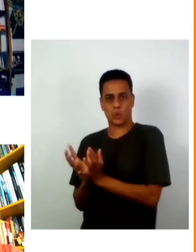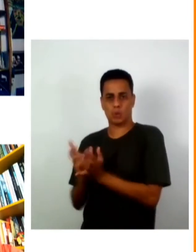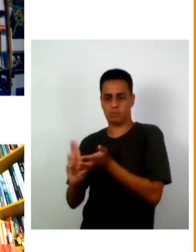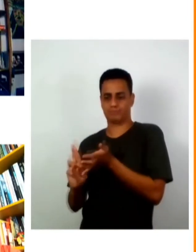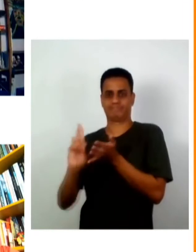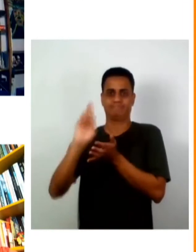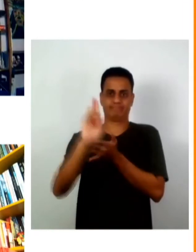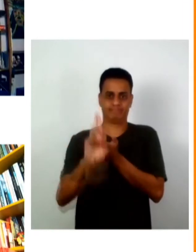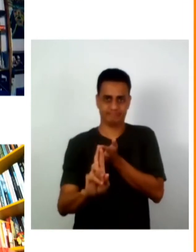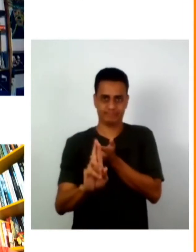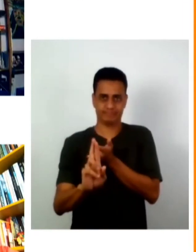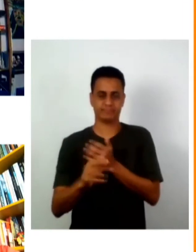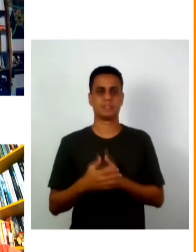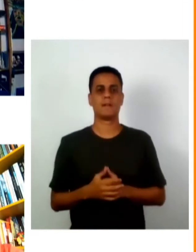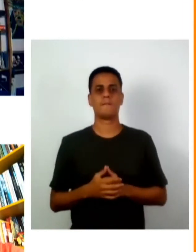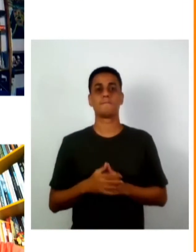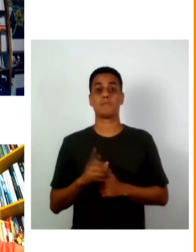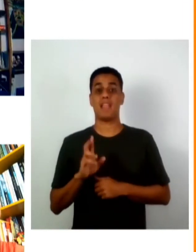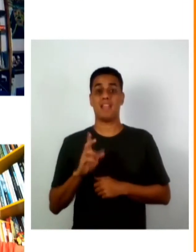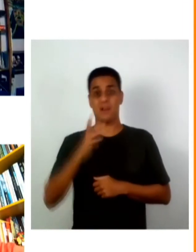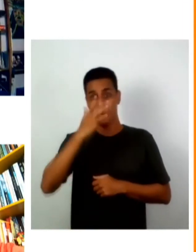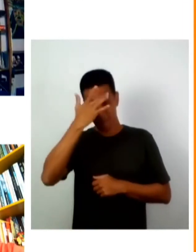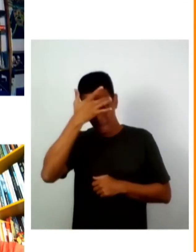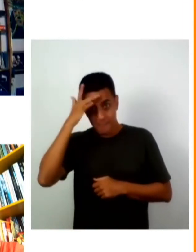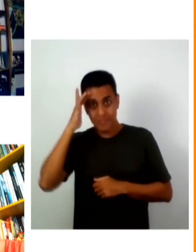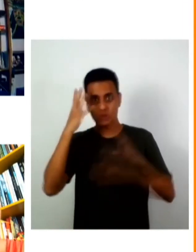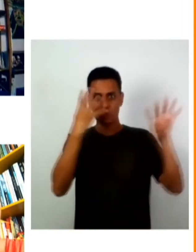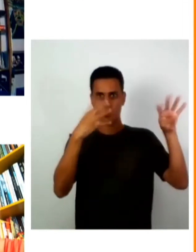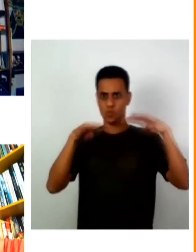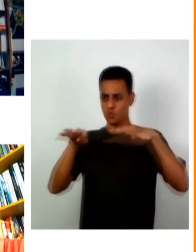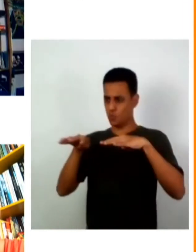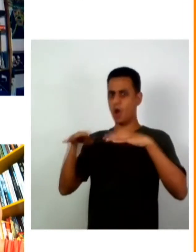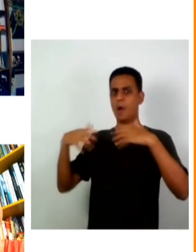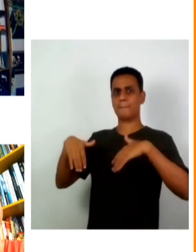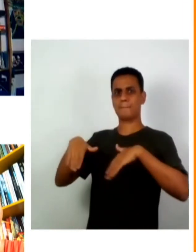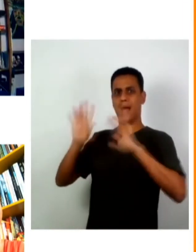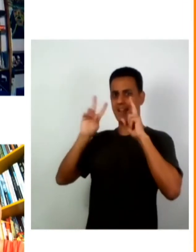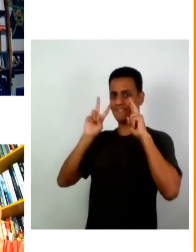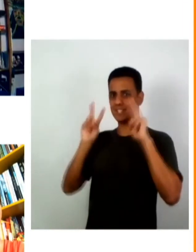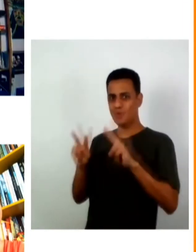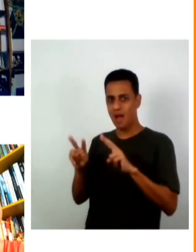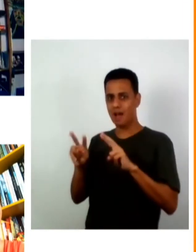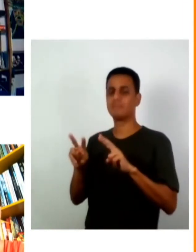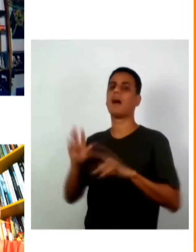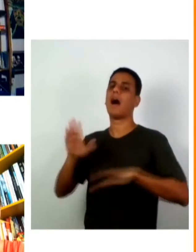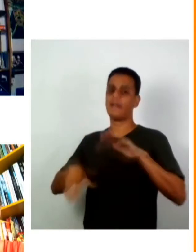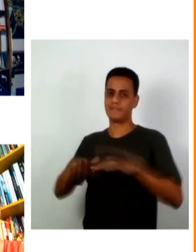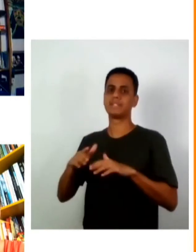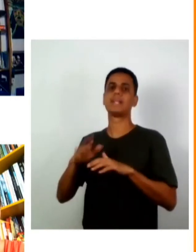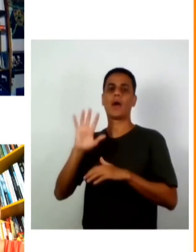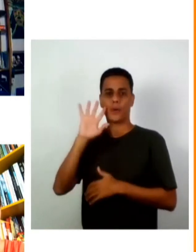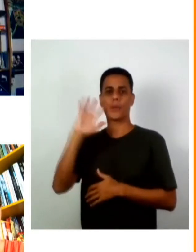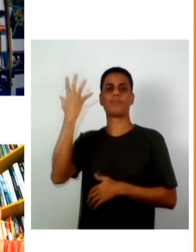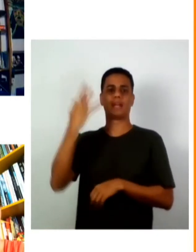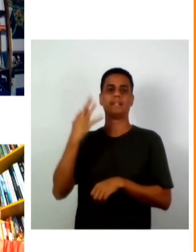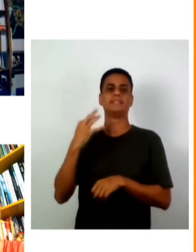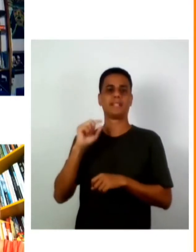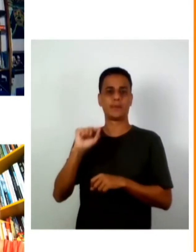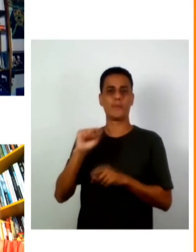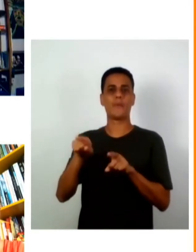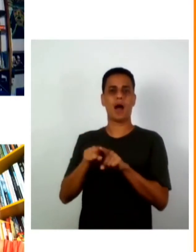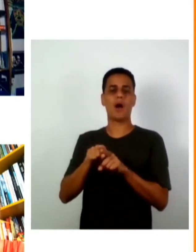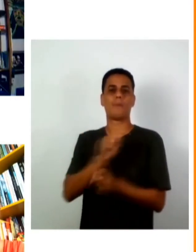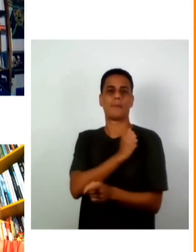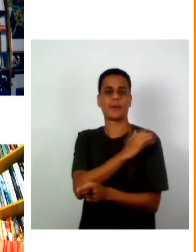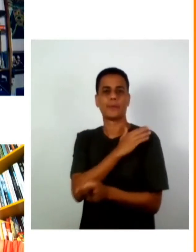essas pessoas passam a ter visibilidade onde mais também acontece o de intolerância intolerância em todos os sentidos mais discriminação